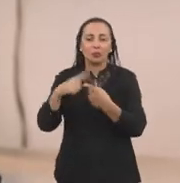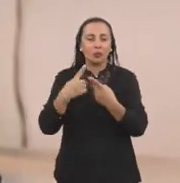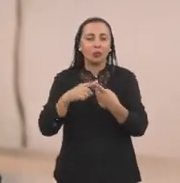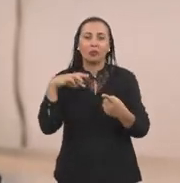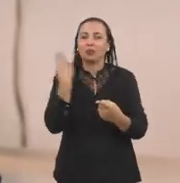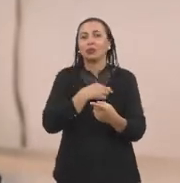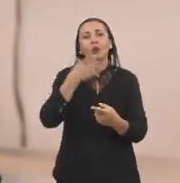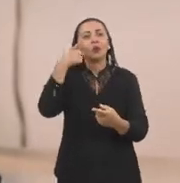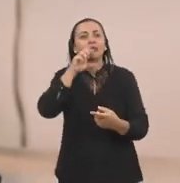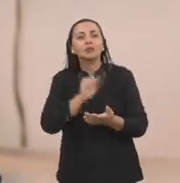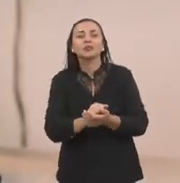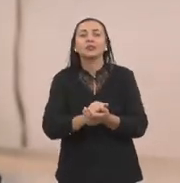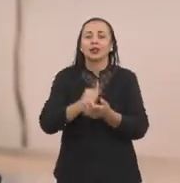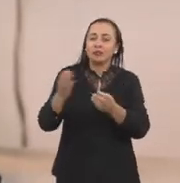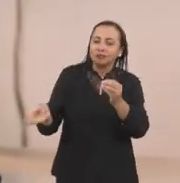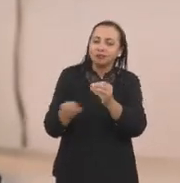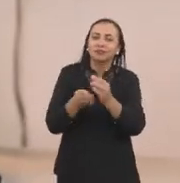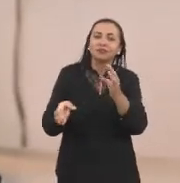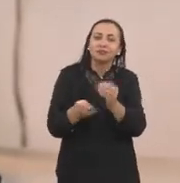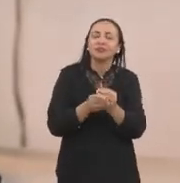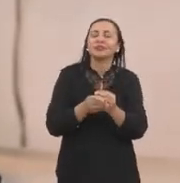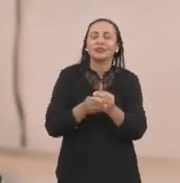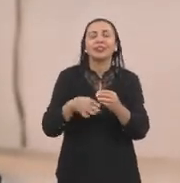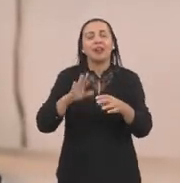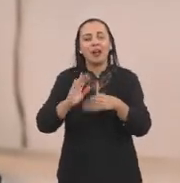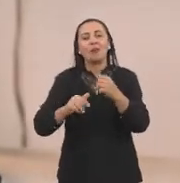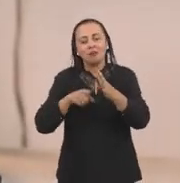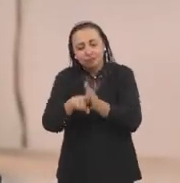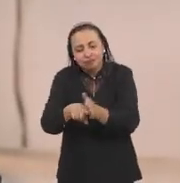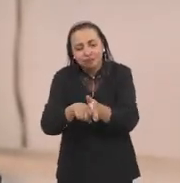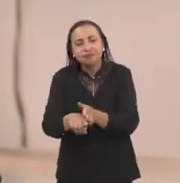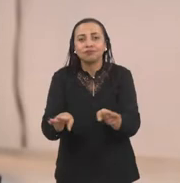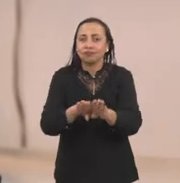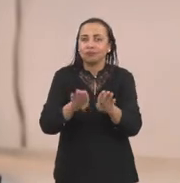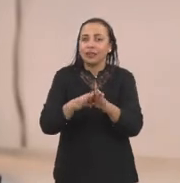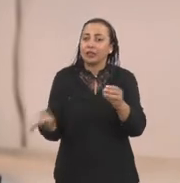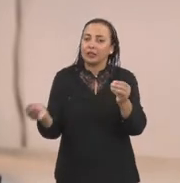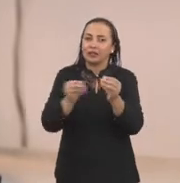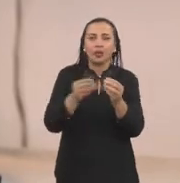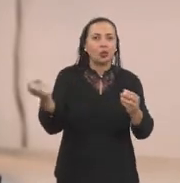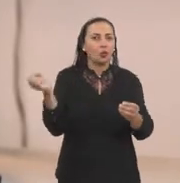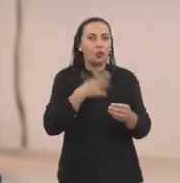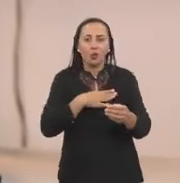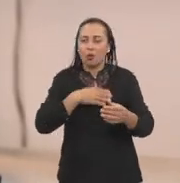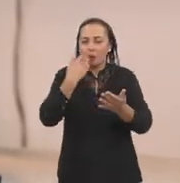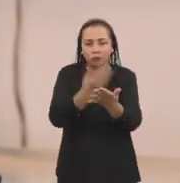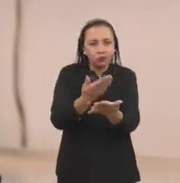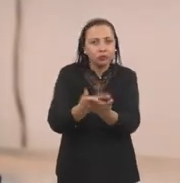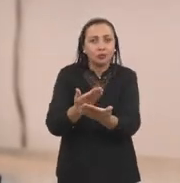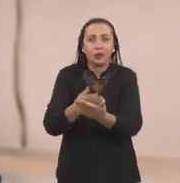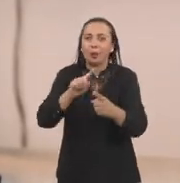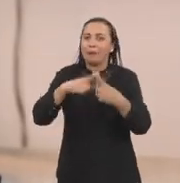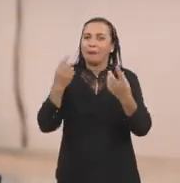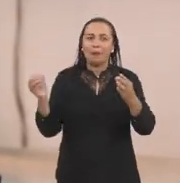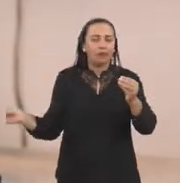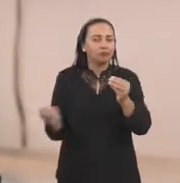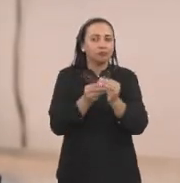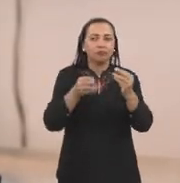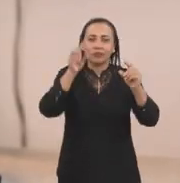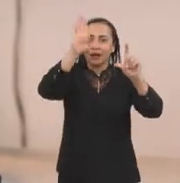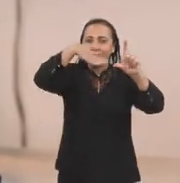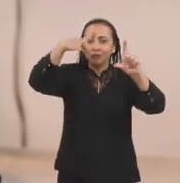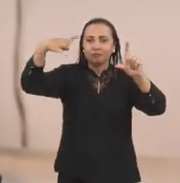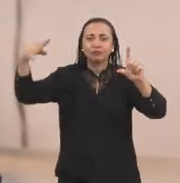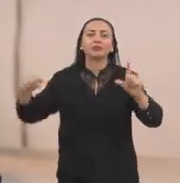conseguiu acrescentar novos dados à pesquisa também. Não só trazer novos materiais, mas também acrescentar dados, como